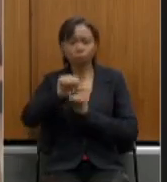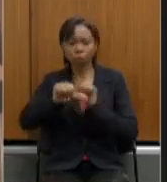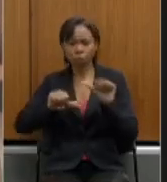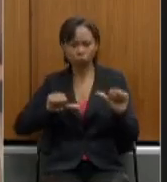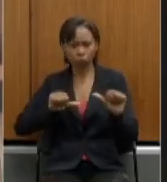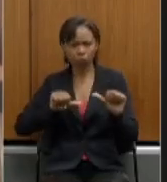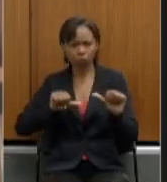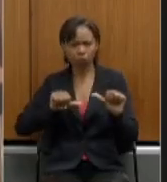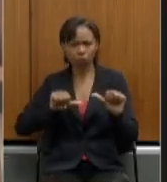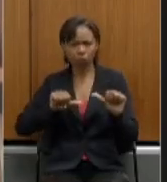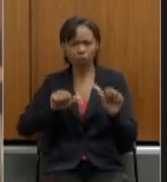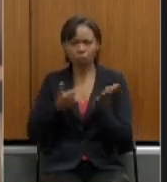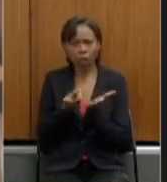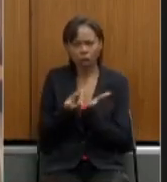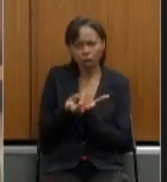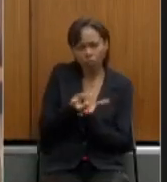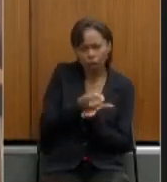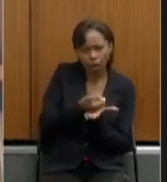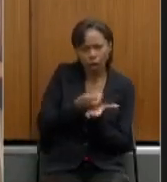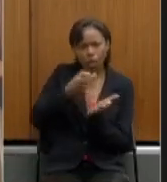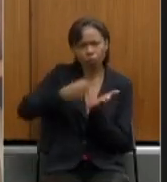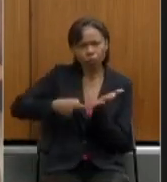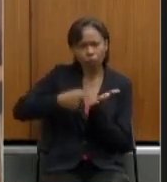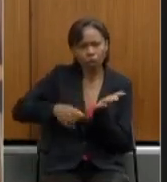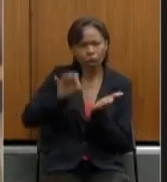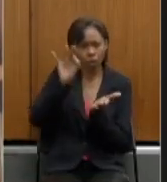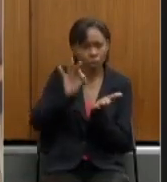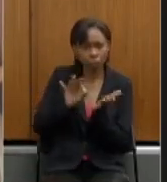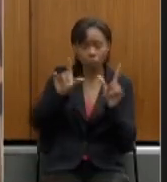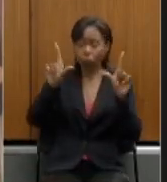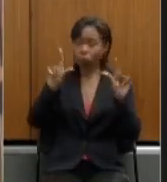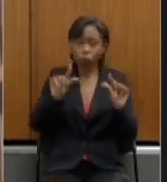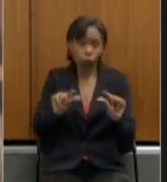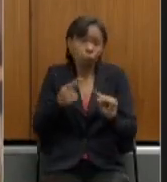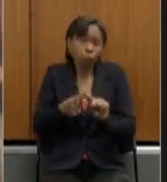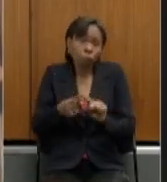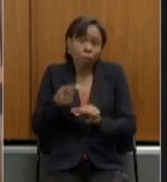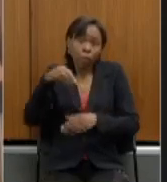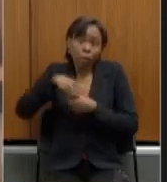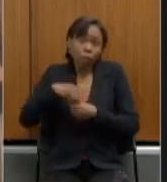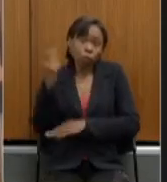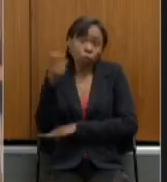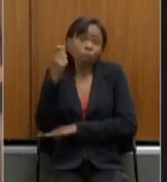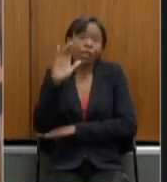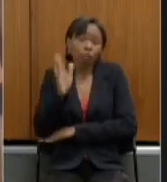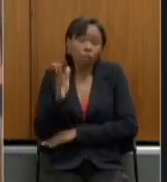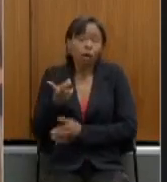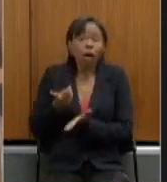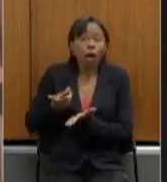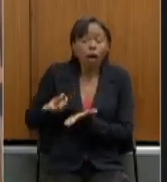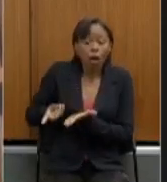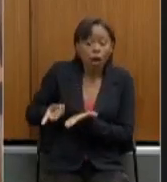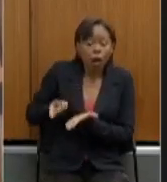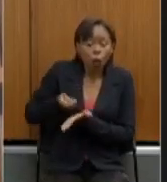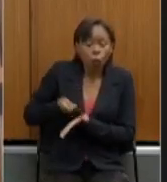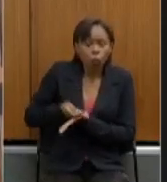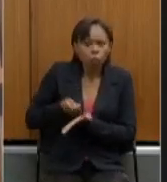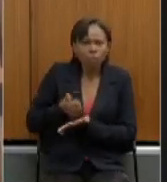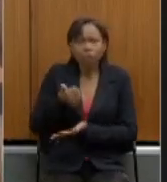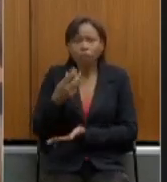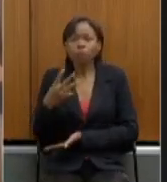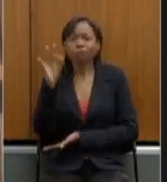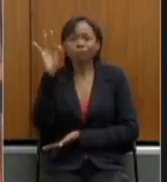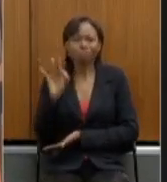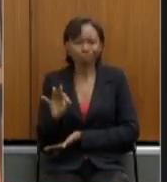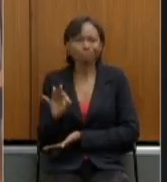alíquota que reduziria porque no estado nós já tínhamos a cobrança de alíquota de 14% dos ativos